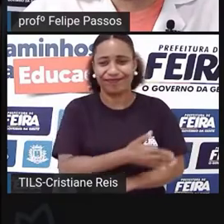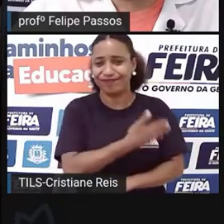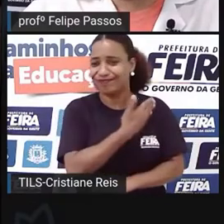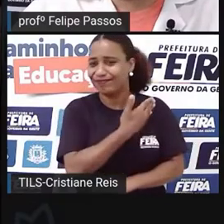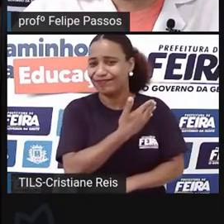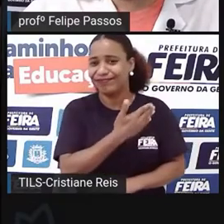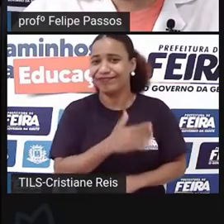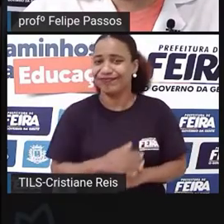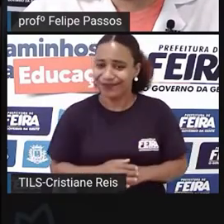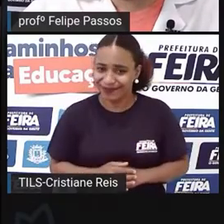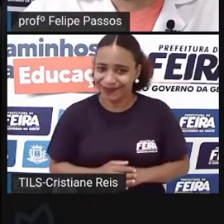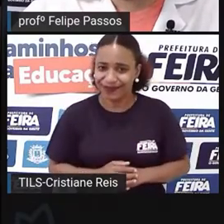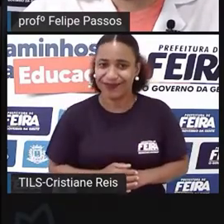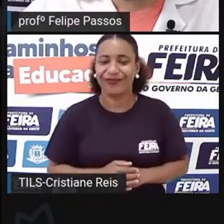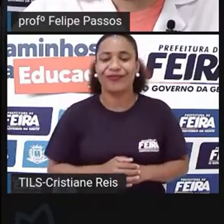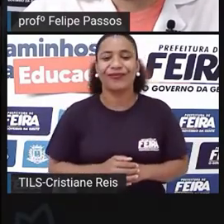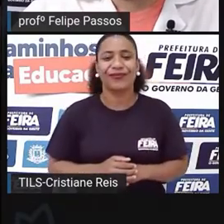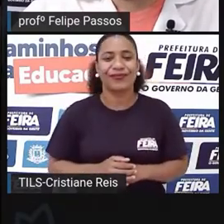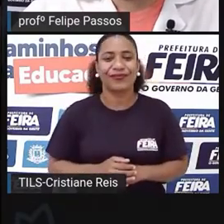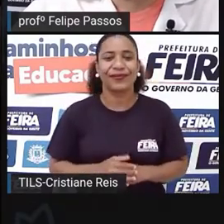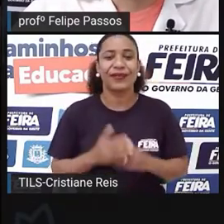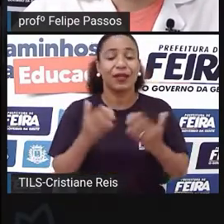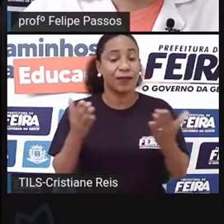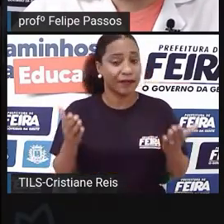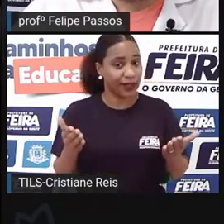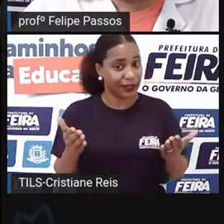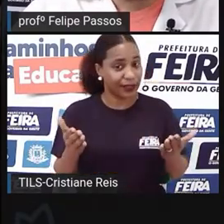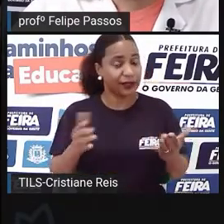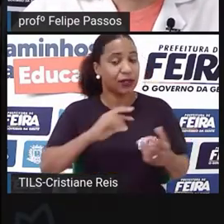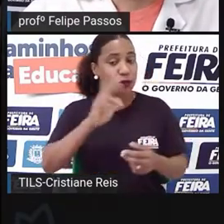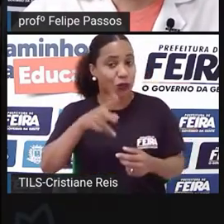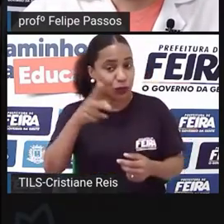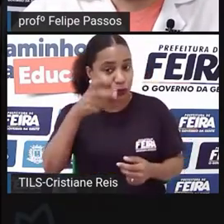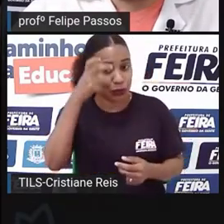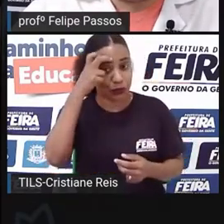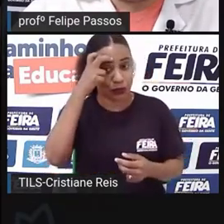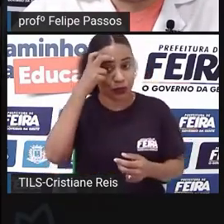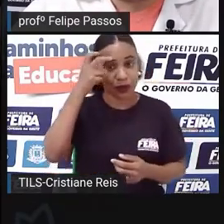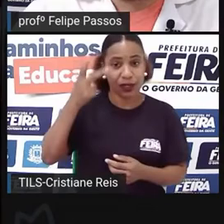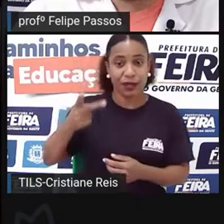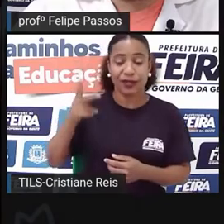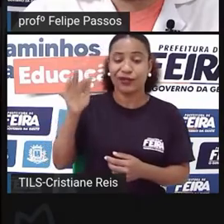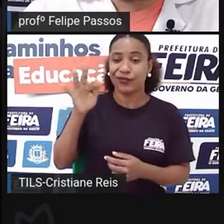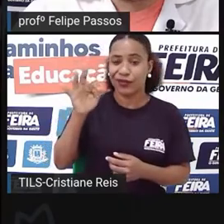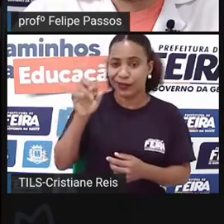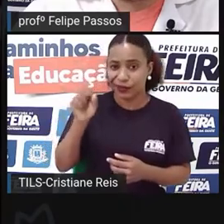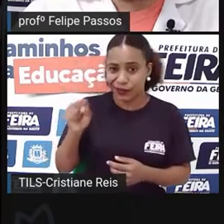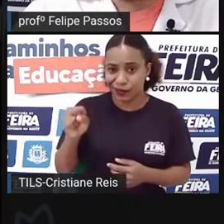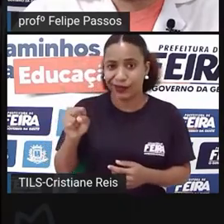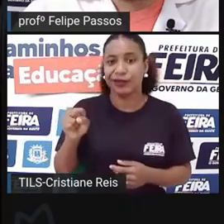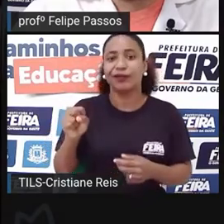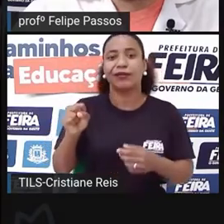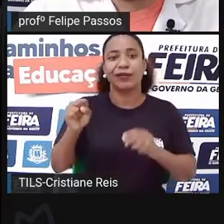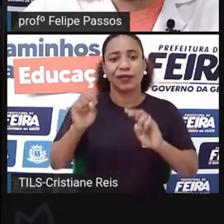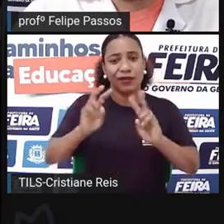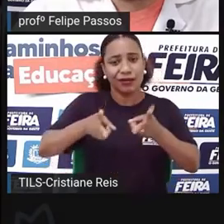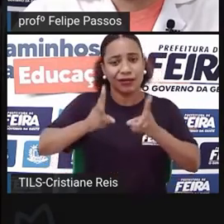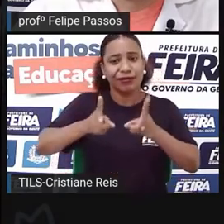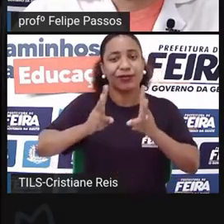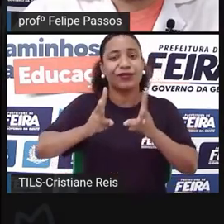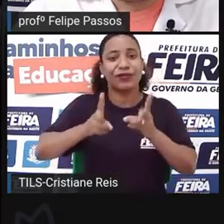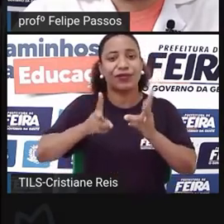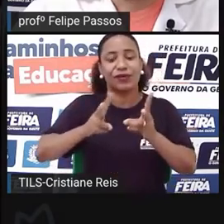eu acho que se tratando de um patrimônio cultural da cidade, eu acho que eles deveriam ter sido mantidos como patrimônio